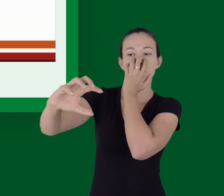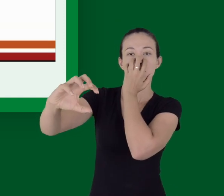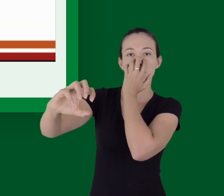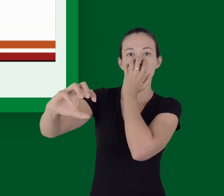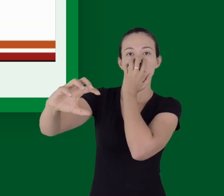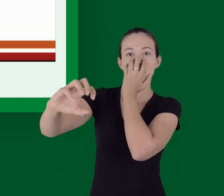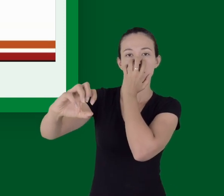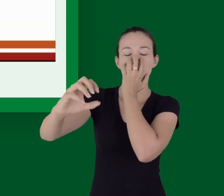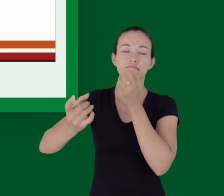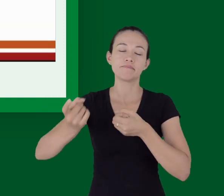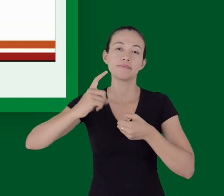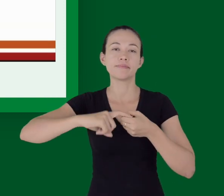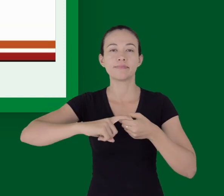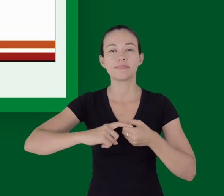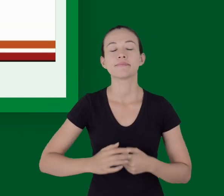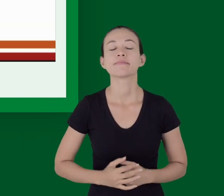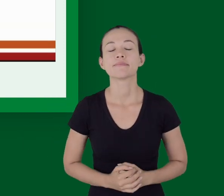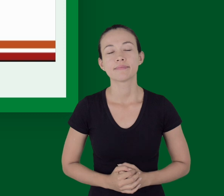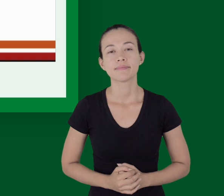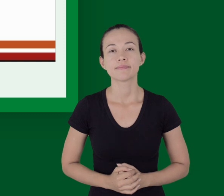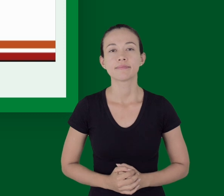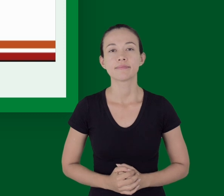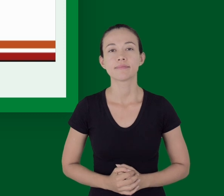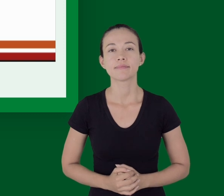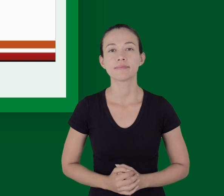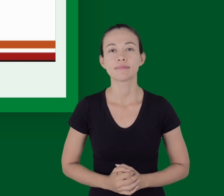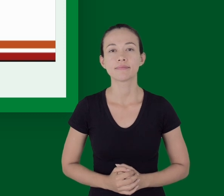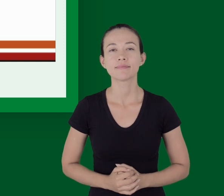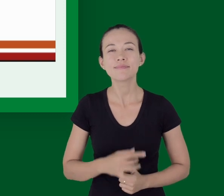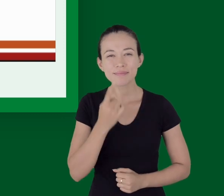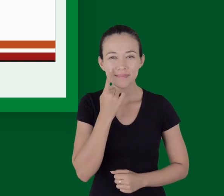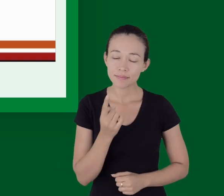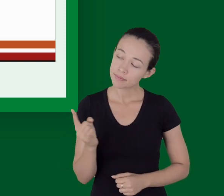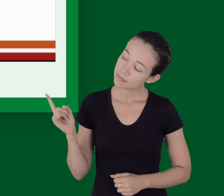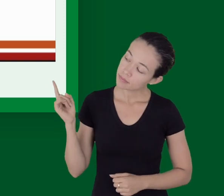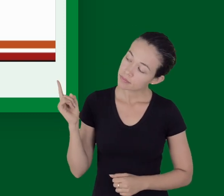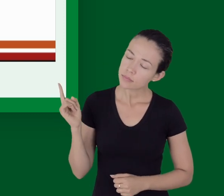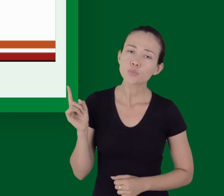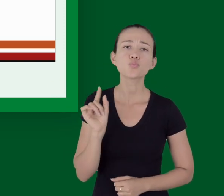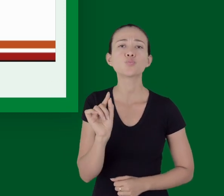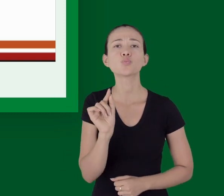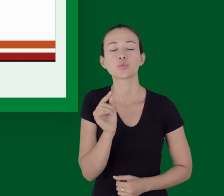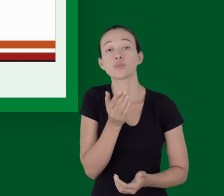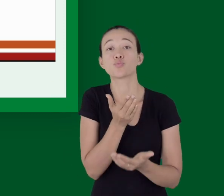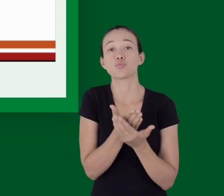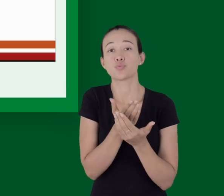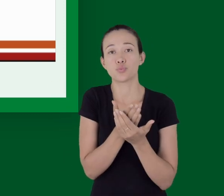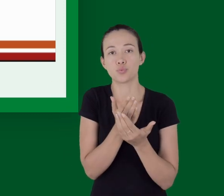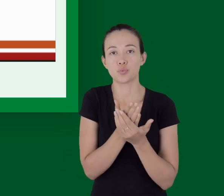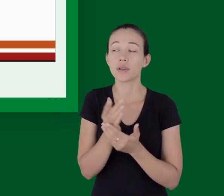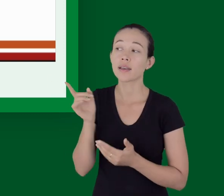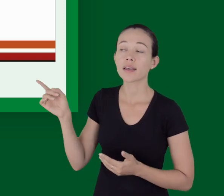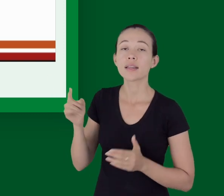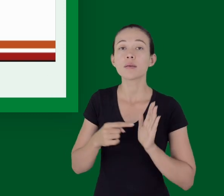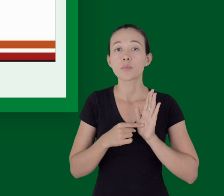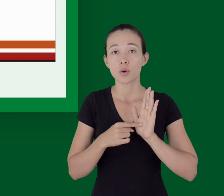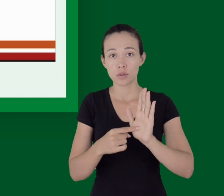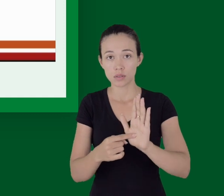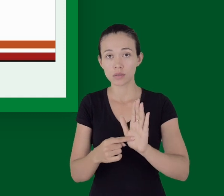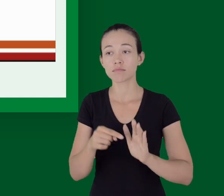Esse aqui é um estudo que mostra a chance de sobrevivência de uma parada cardíaca intra-hospitalar.